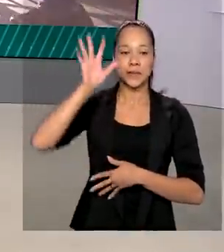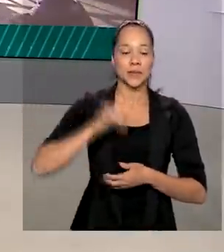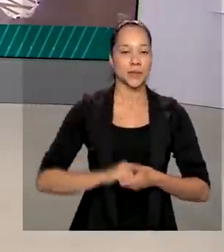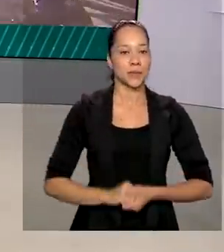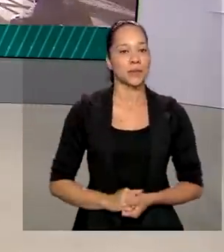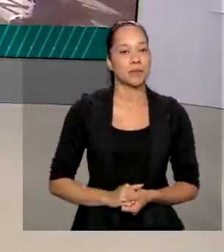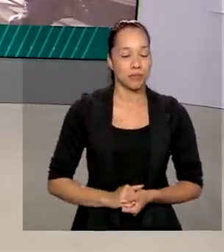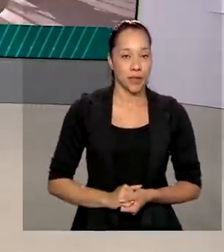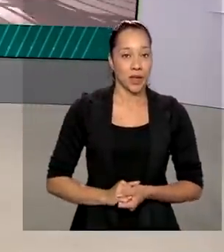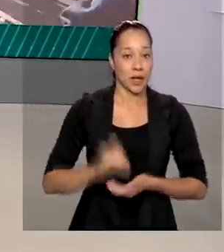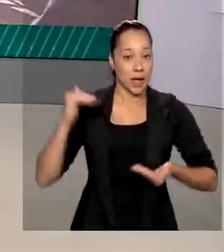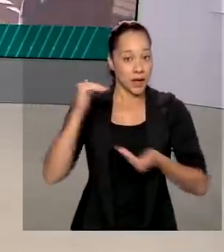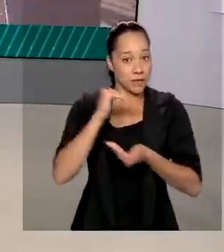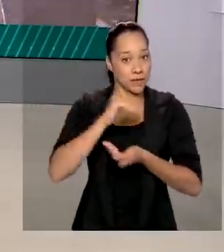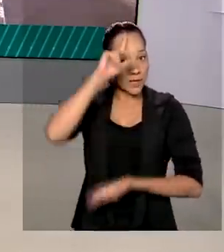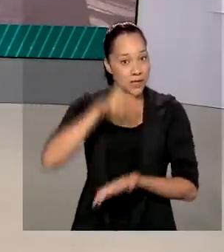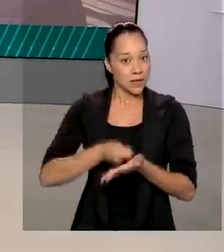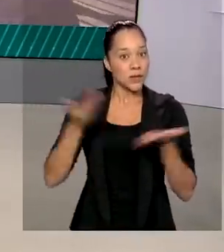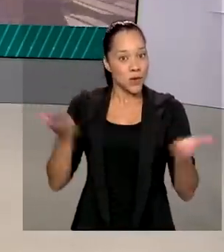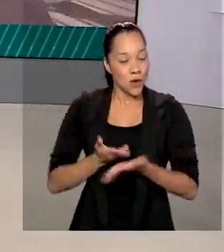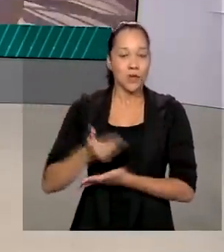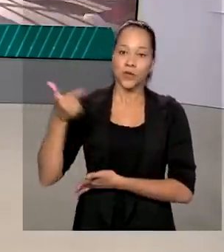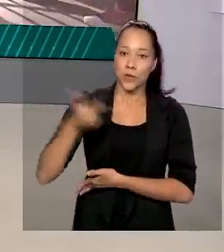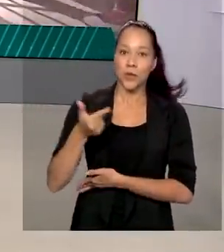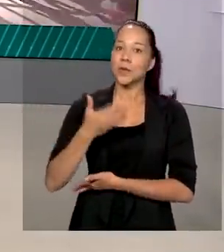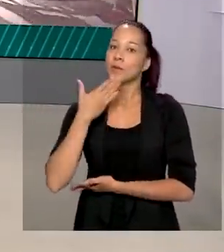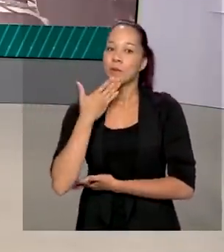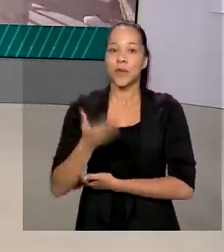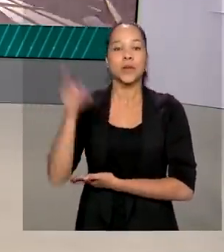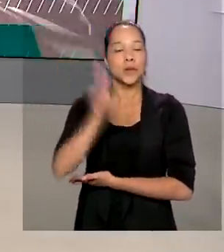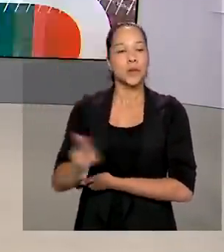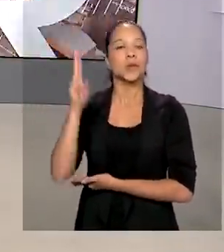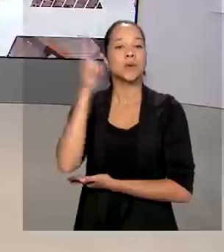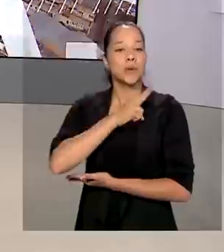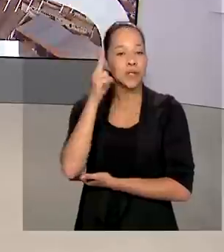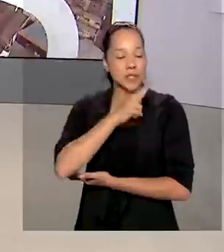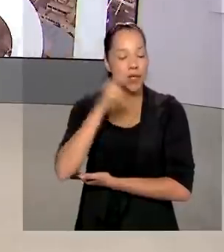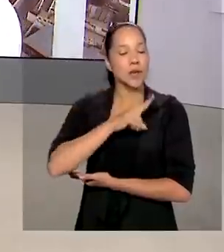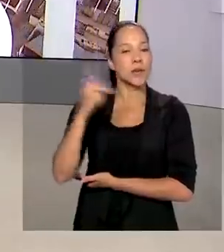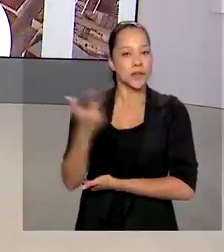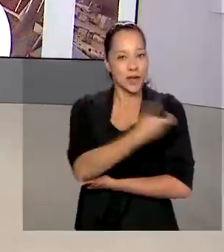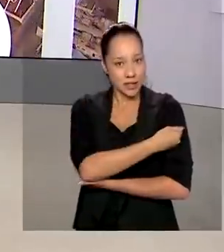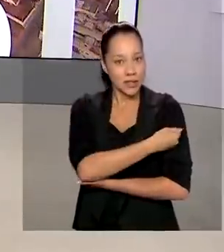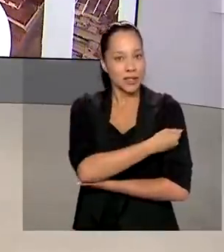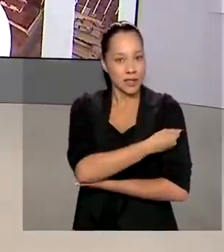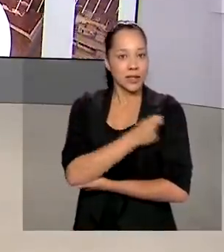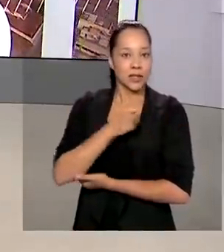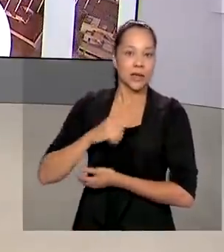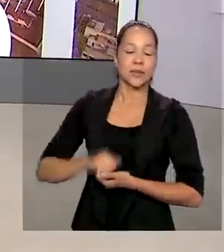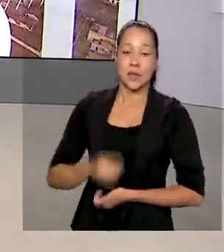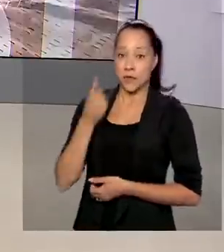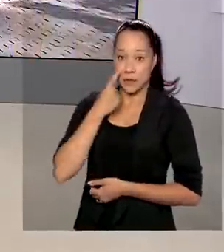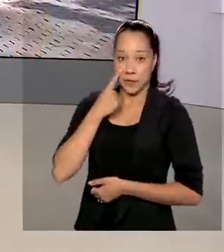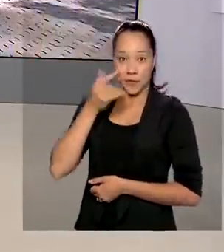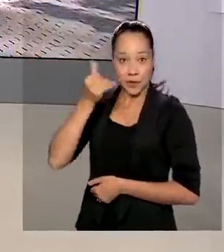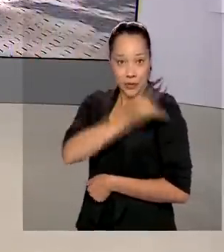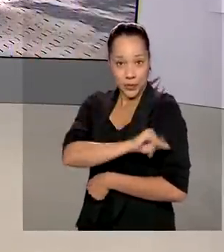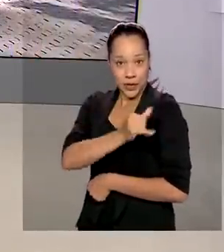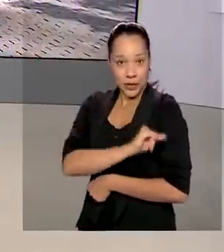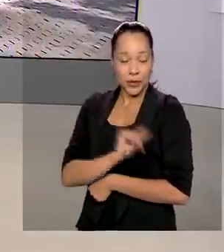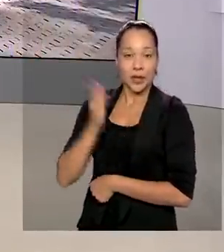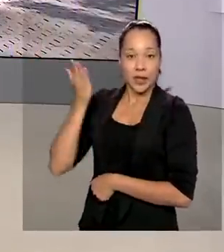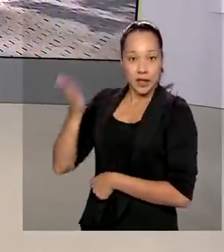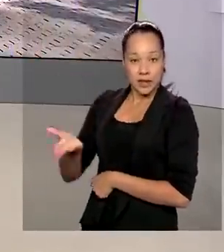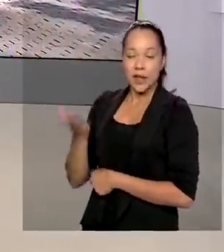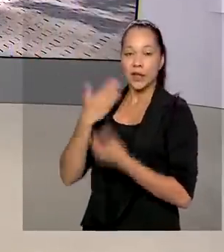E a Anvisa decide hoje sobre o segundo pedido de uso emergencial para a vacina Coronavac. Vamos ao Rio de Janeiro? Alessandra